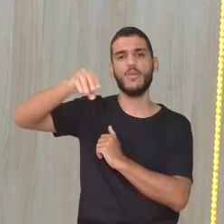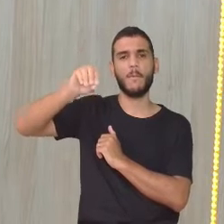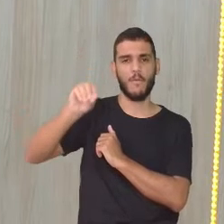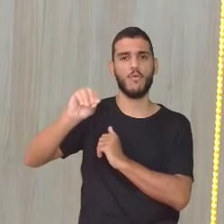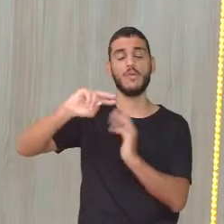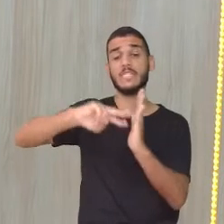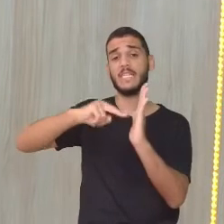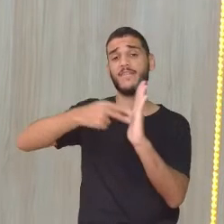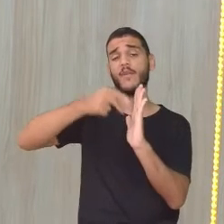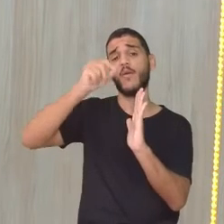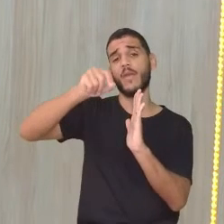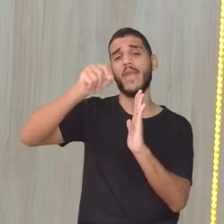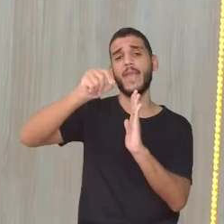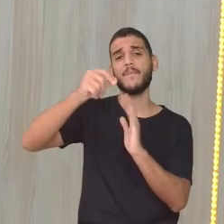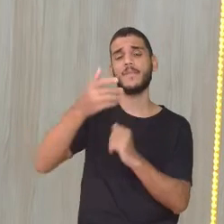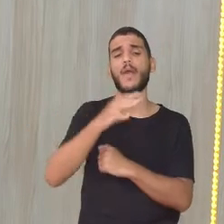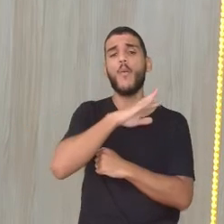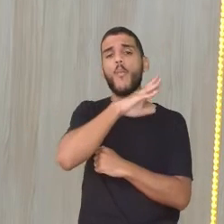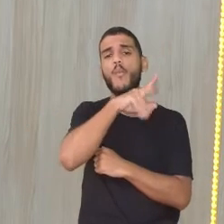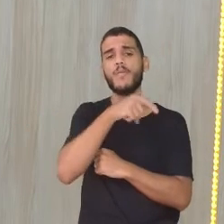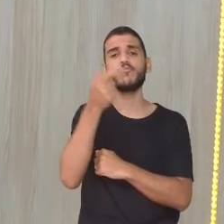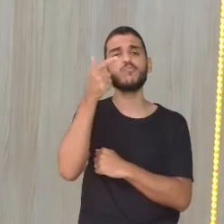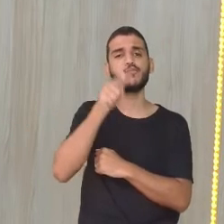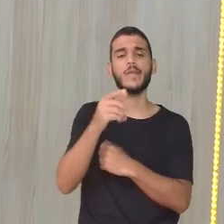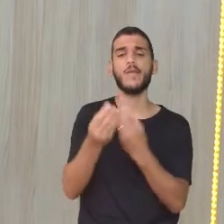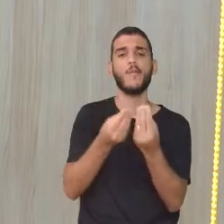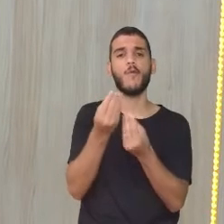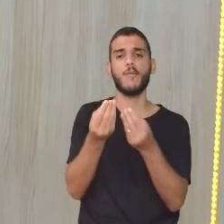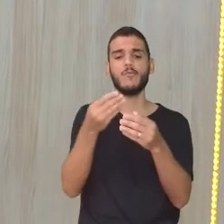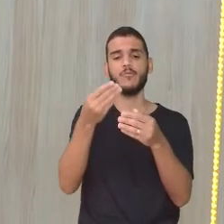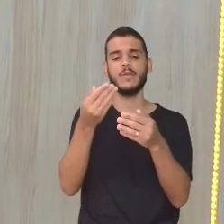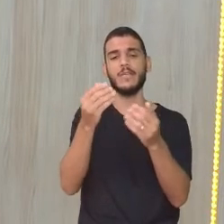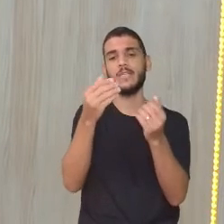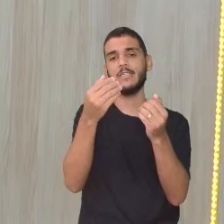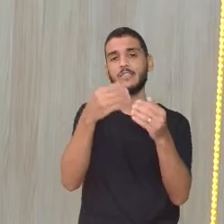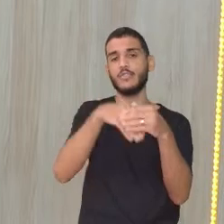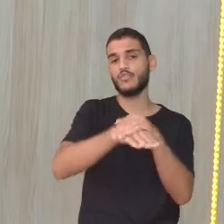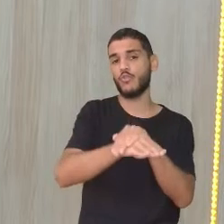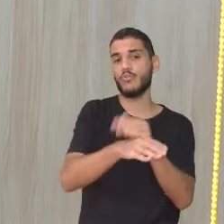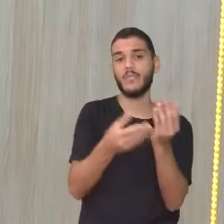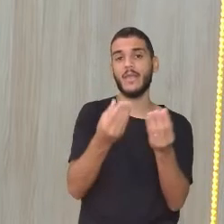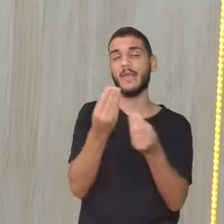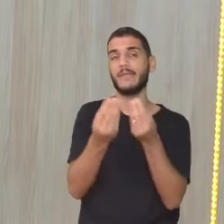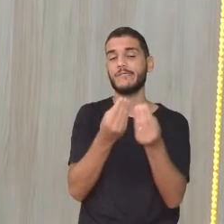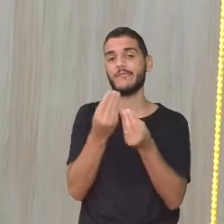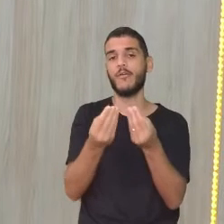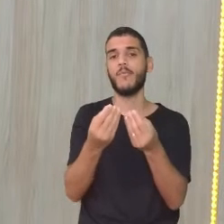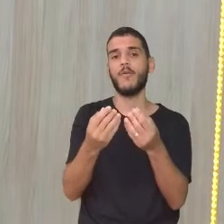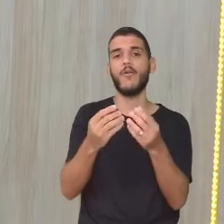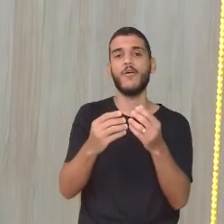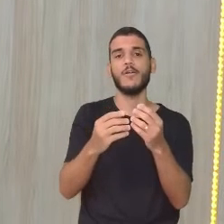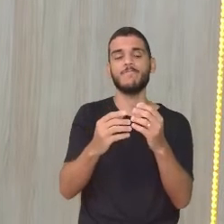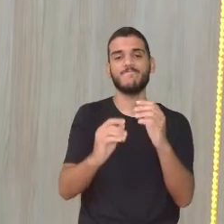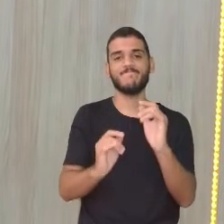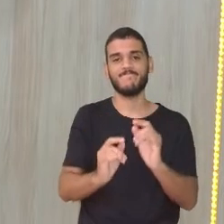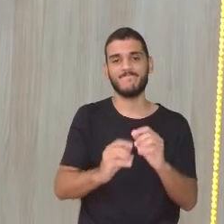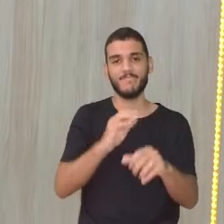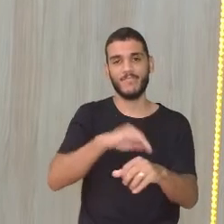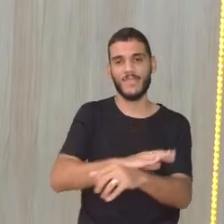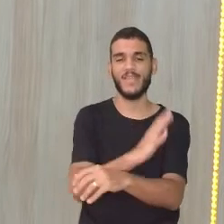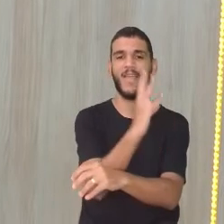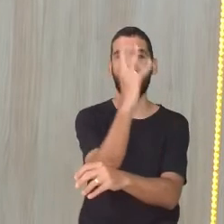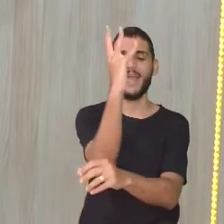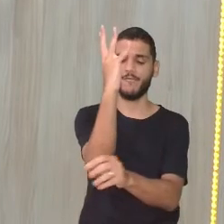em outro... Em um local, por exemplo, no tronco da árvore. Já que ela era branquinha, as árvores eram mais branquinhas por conta dos